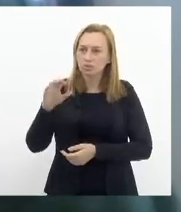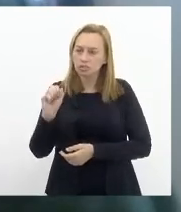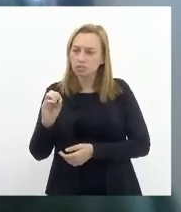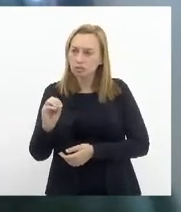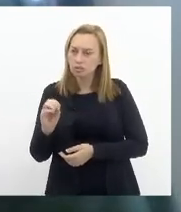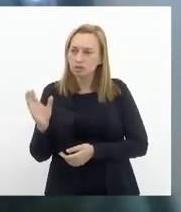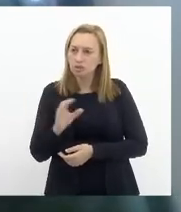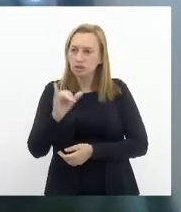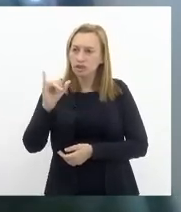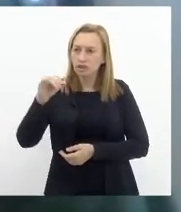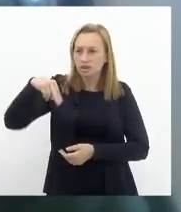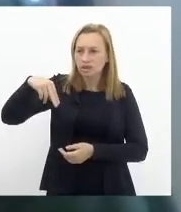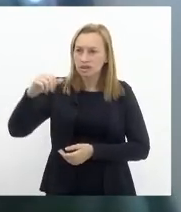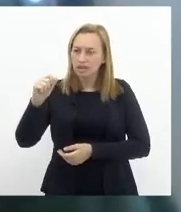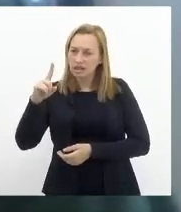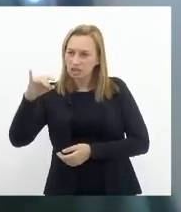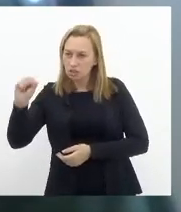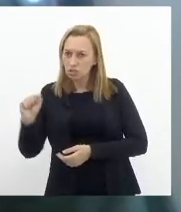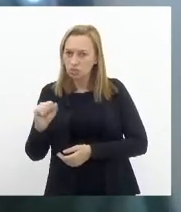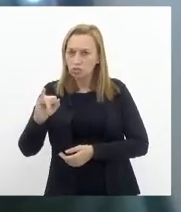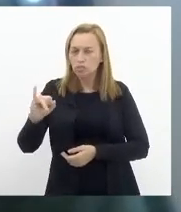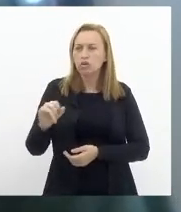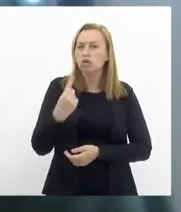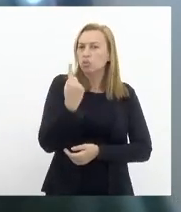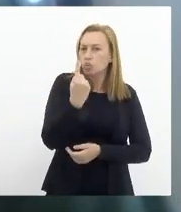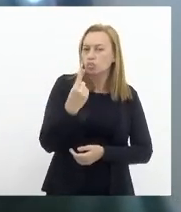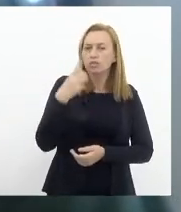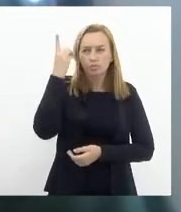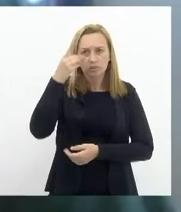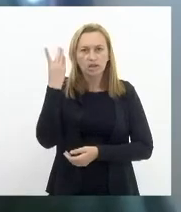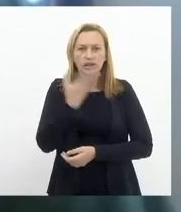deputado nosso colega